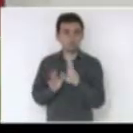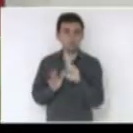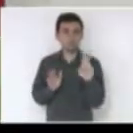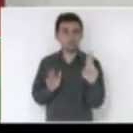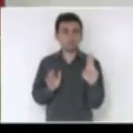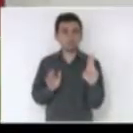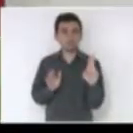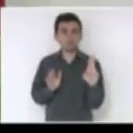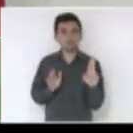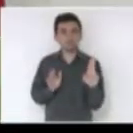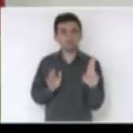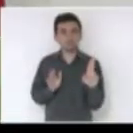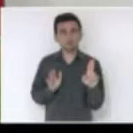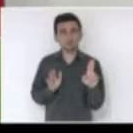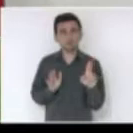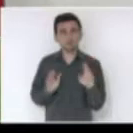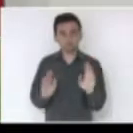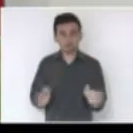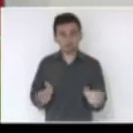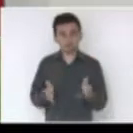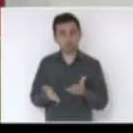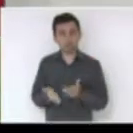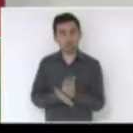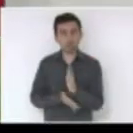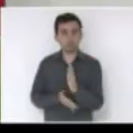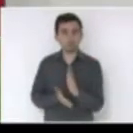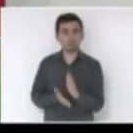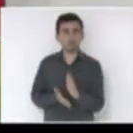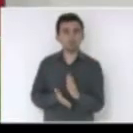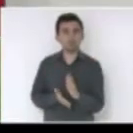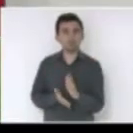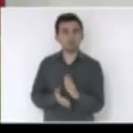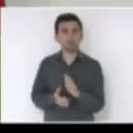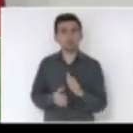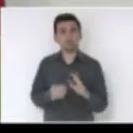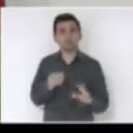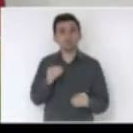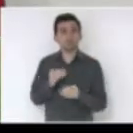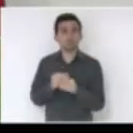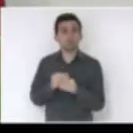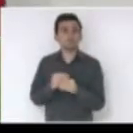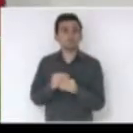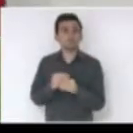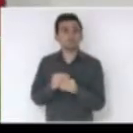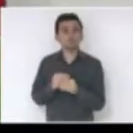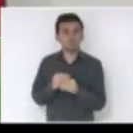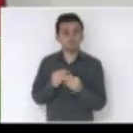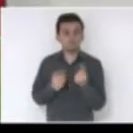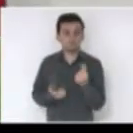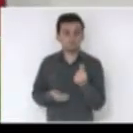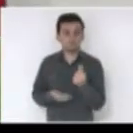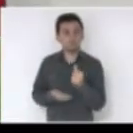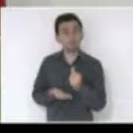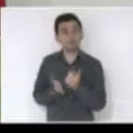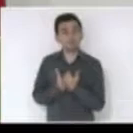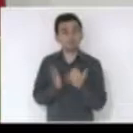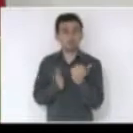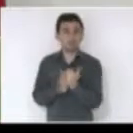projeto que foi aprovado para a Assembleia para incluir recursos novos na saúde,